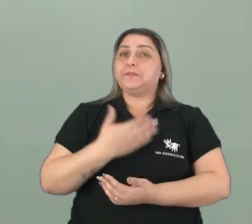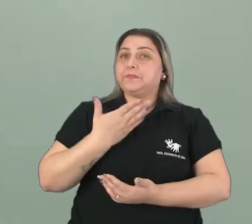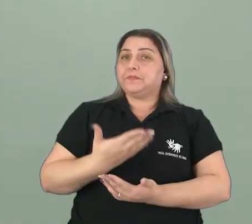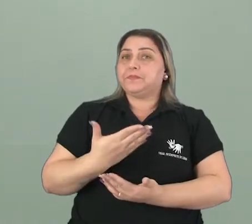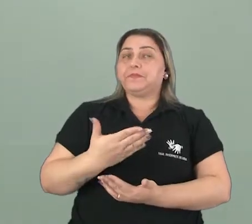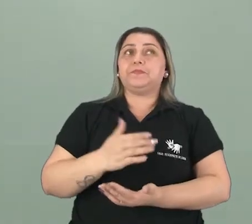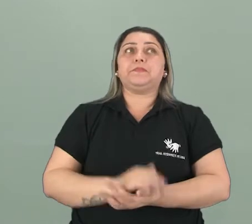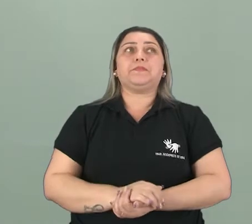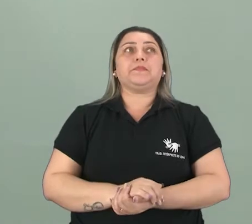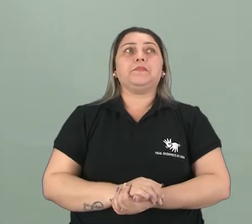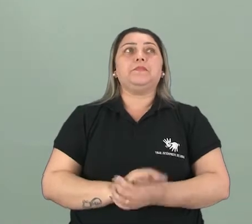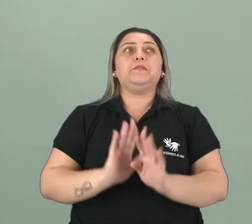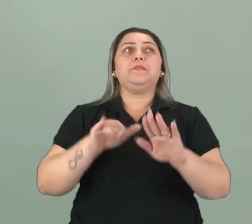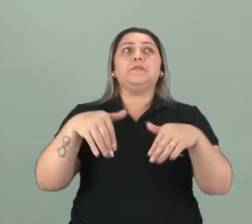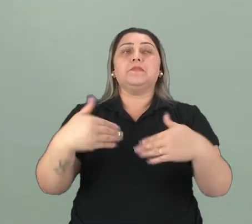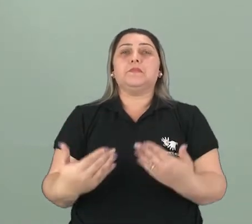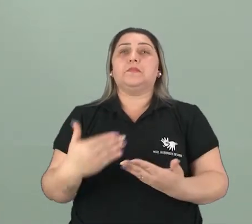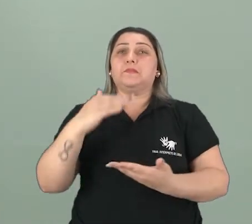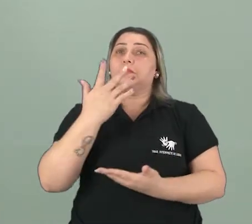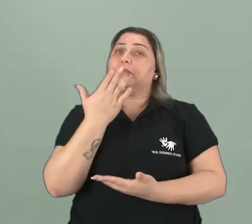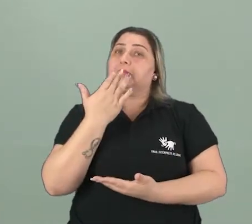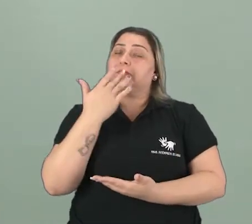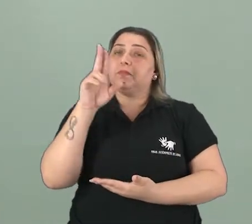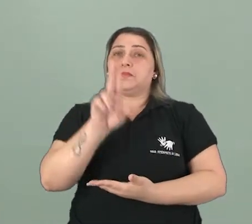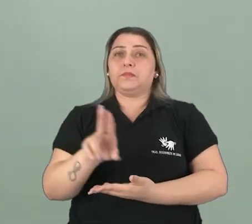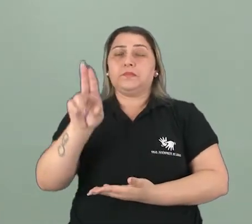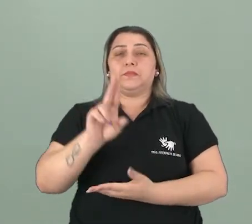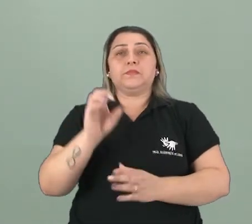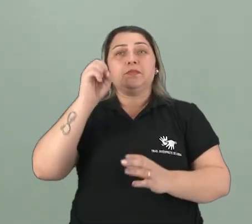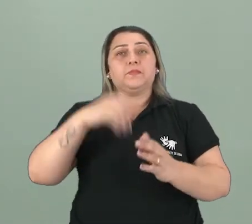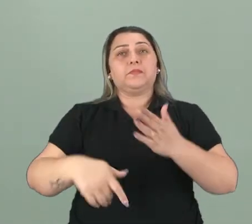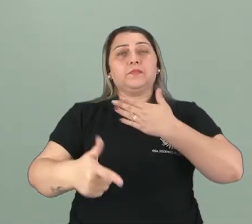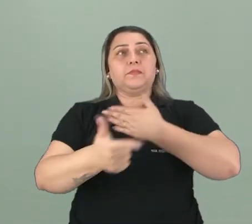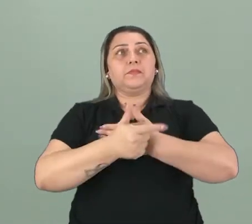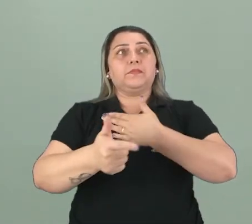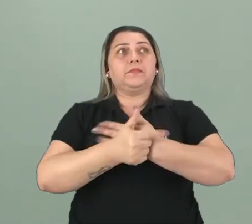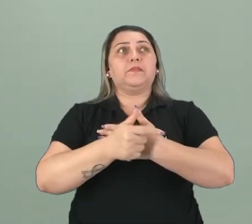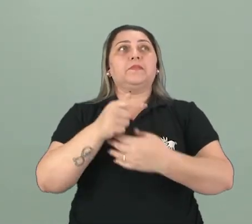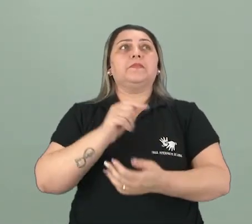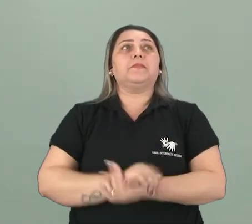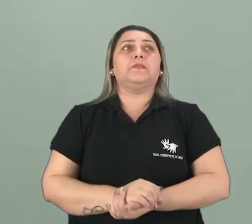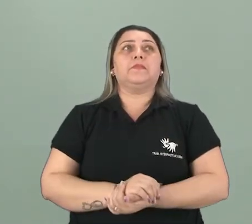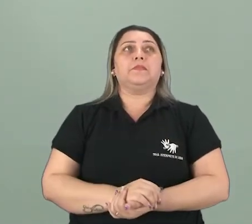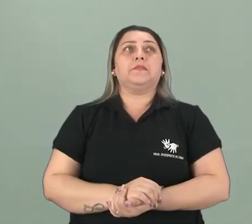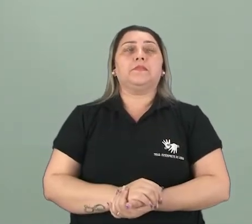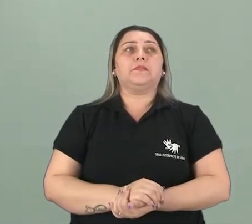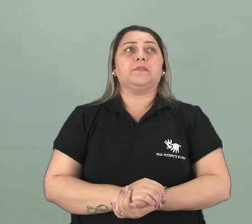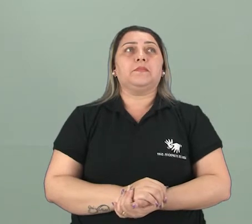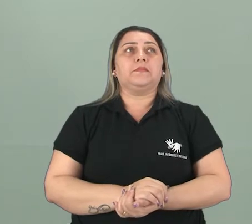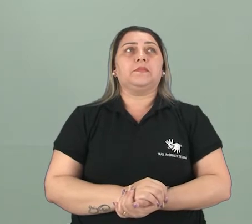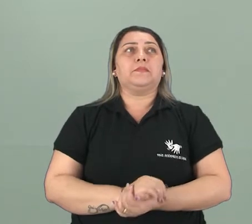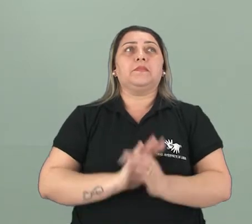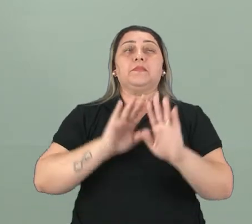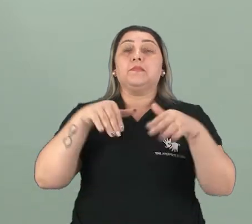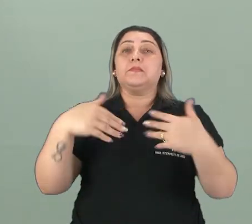mesmo. E qual será a lixeira usada para jogar o papel, né? Que ela coleta o papel. Qual será essa lixeira?